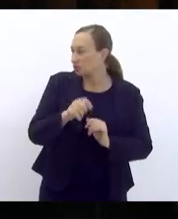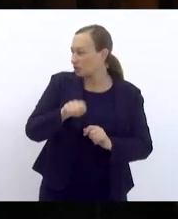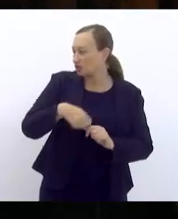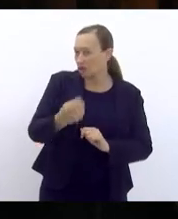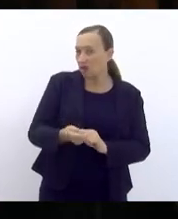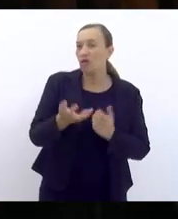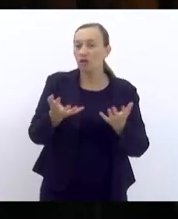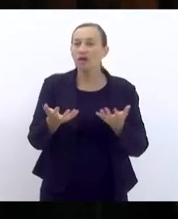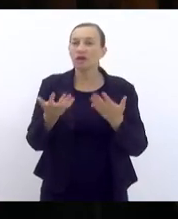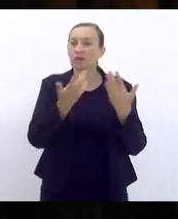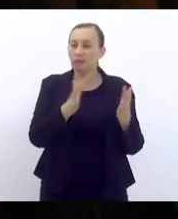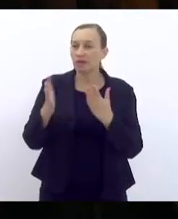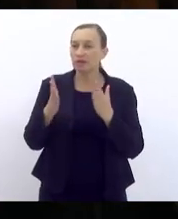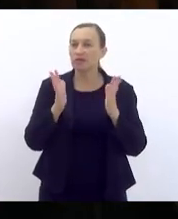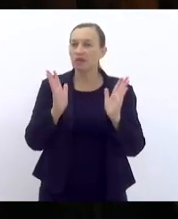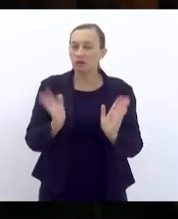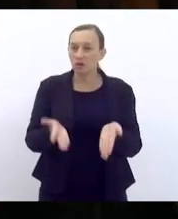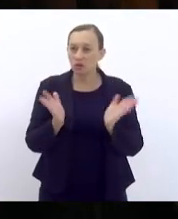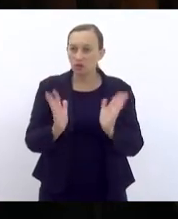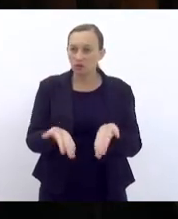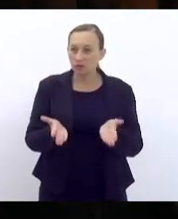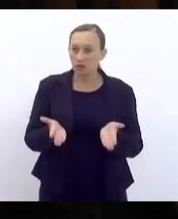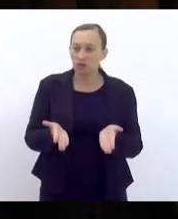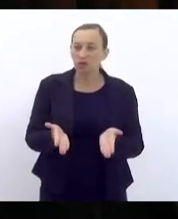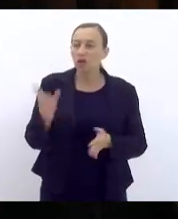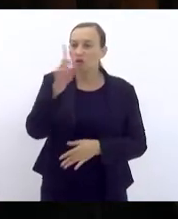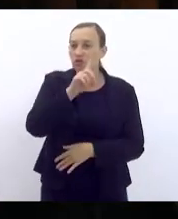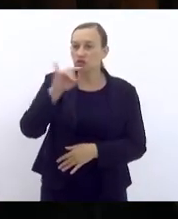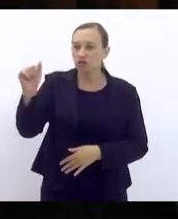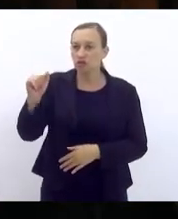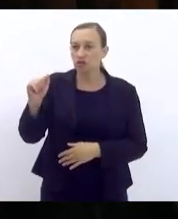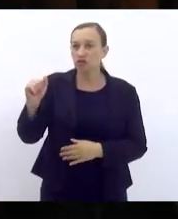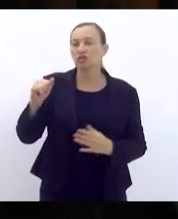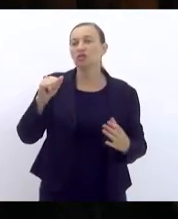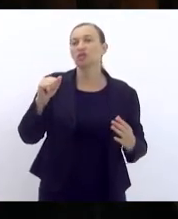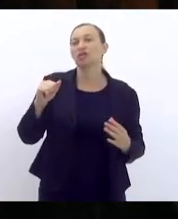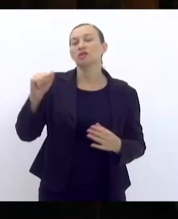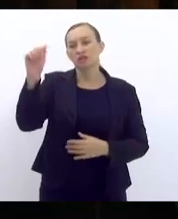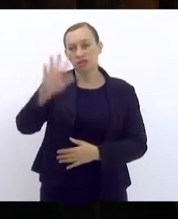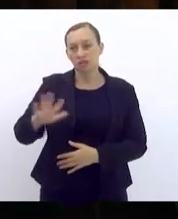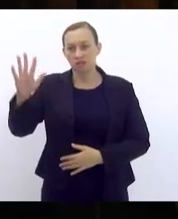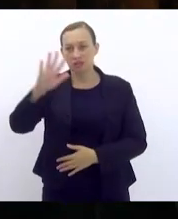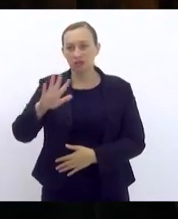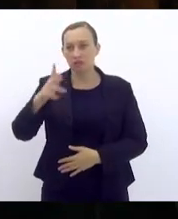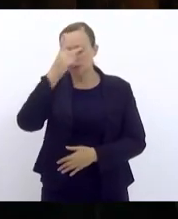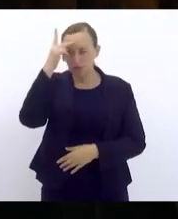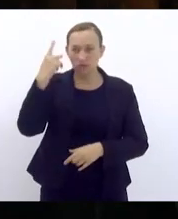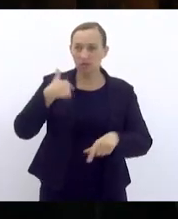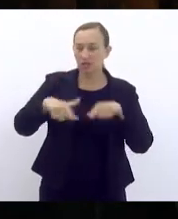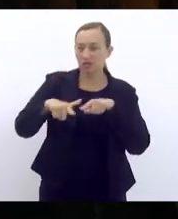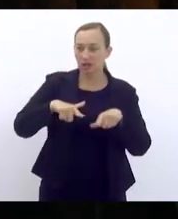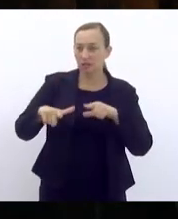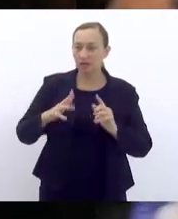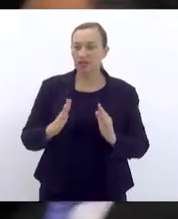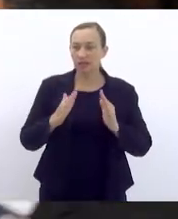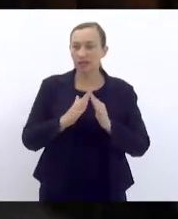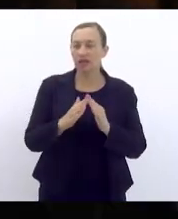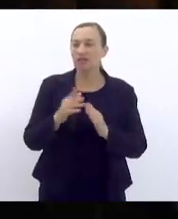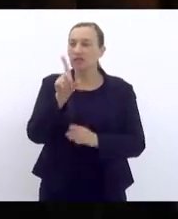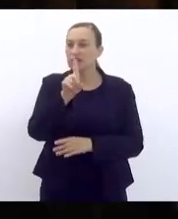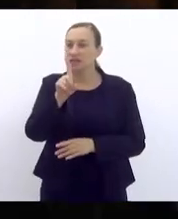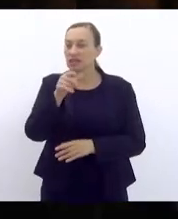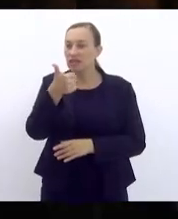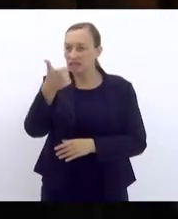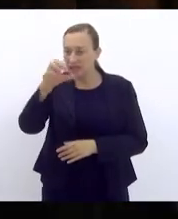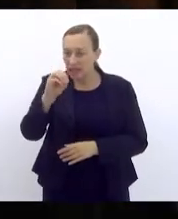Então, quero saudar hoje, 27 de abril, é o dia nacional das empregadas domésticas, é o dia que faz 10 anos que